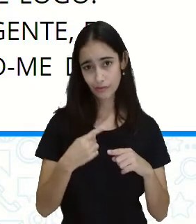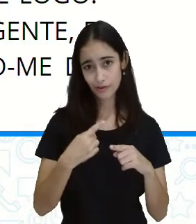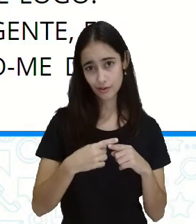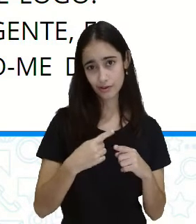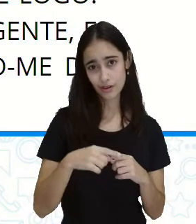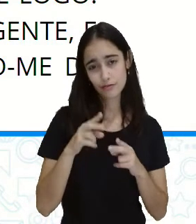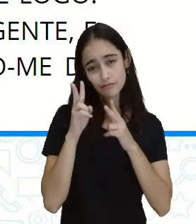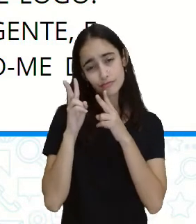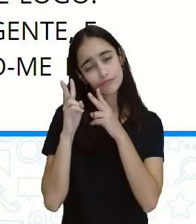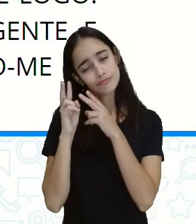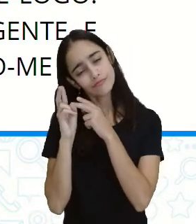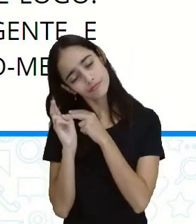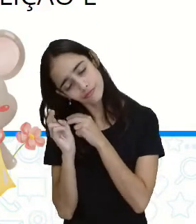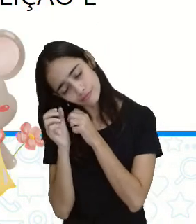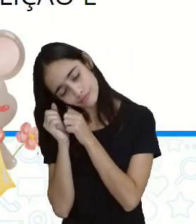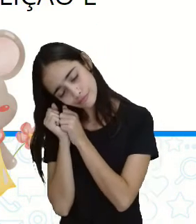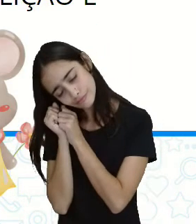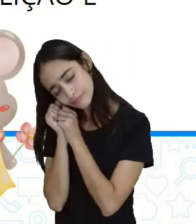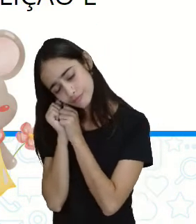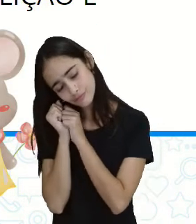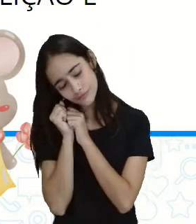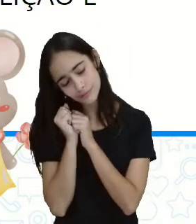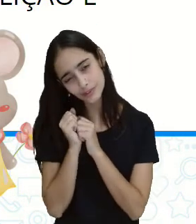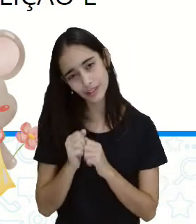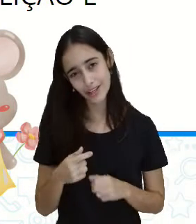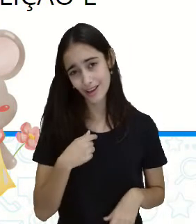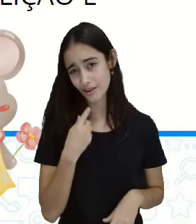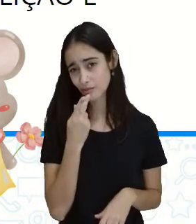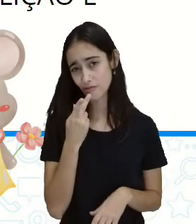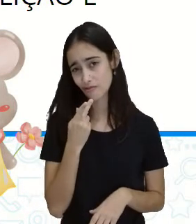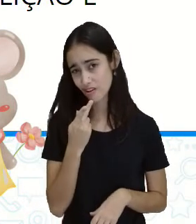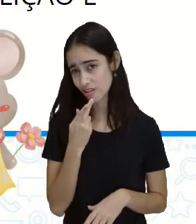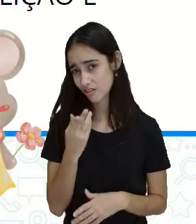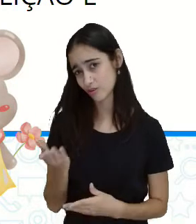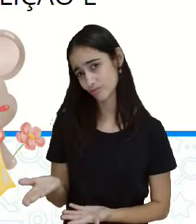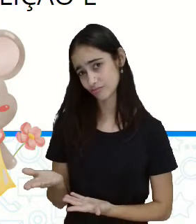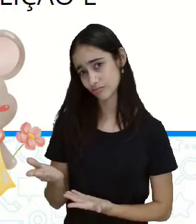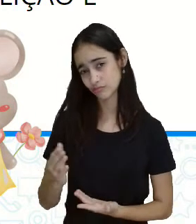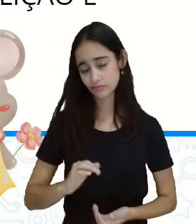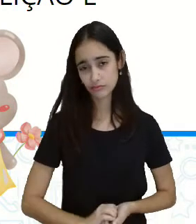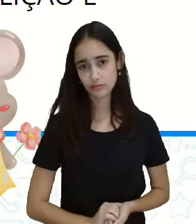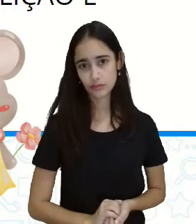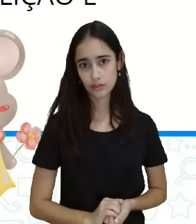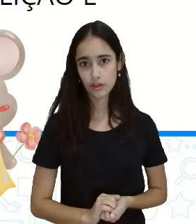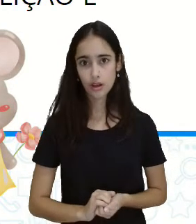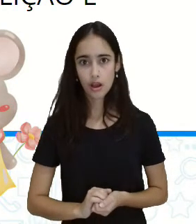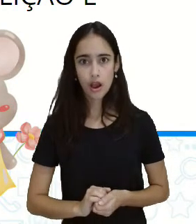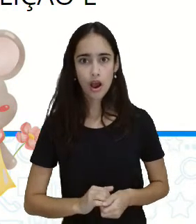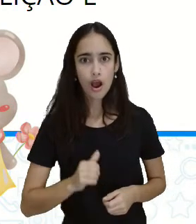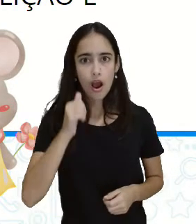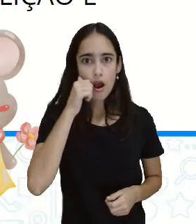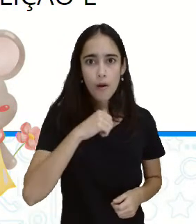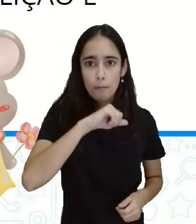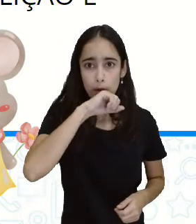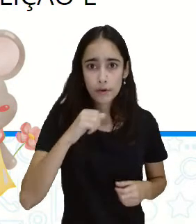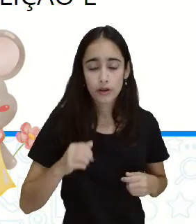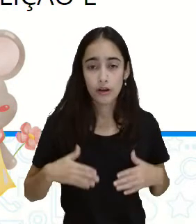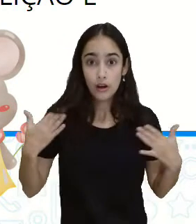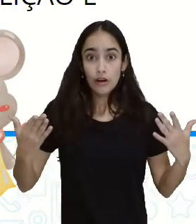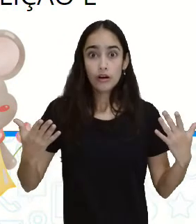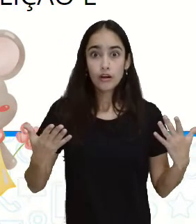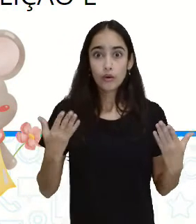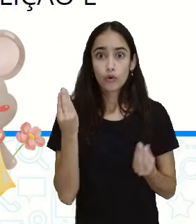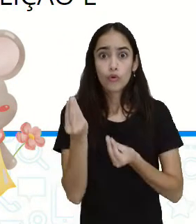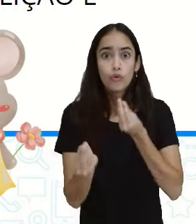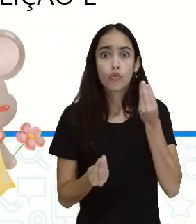me impediu de cumprimentá-lo. A mamãe rata assustou-se e disse Como